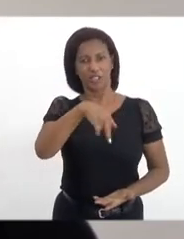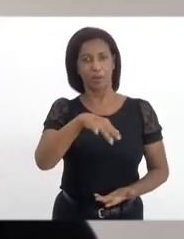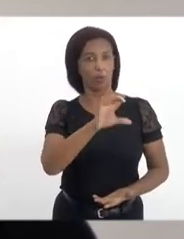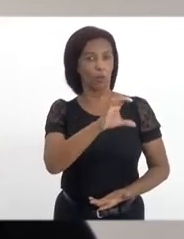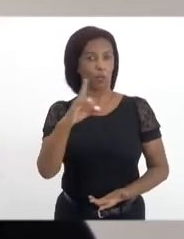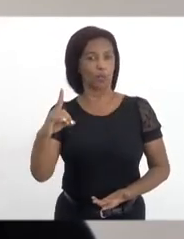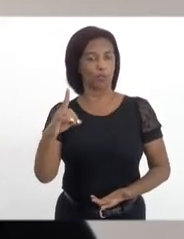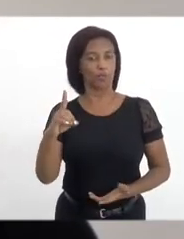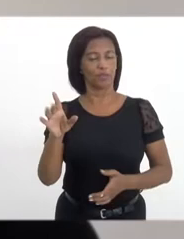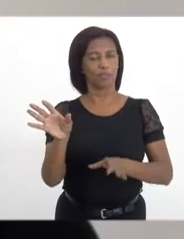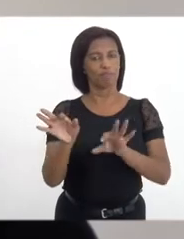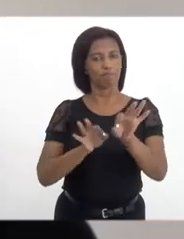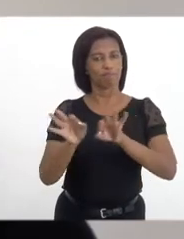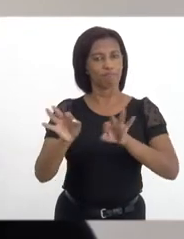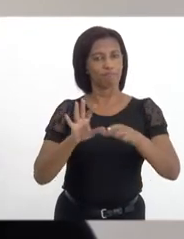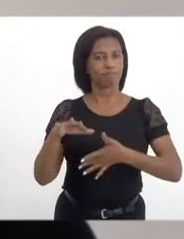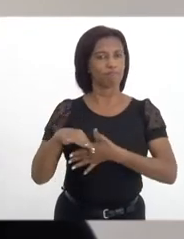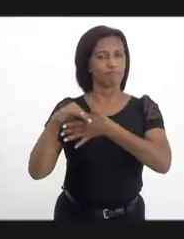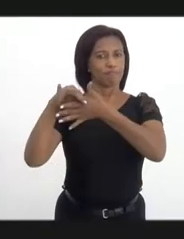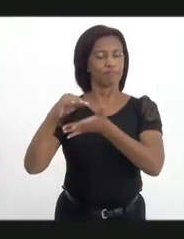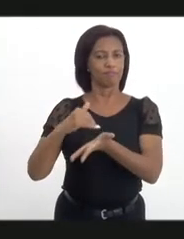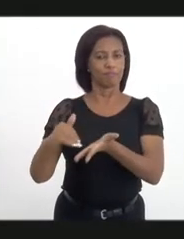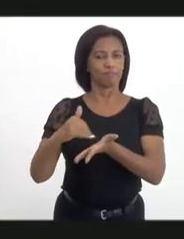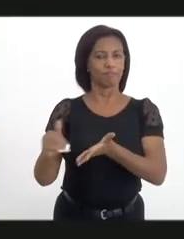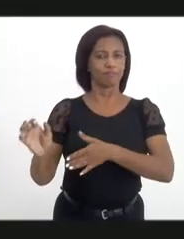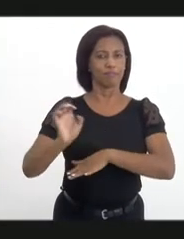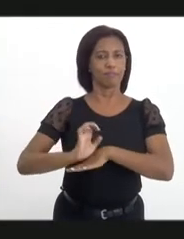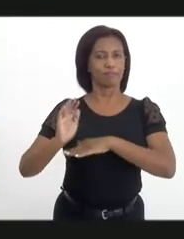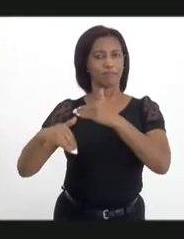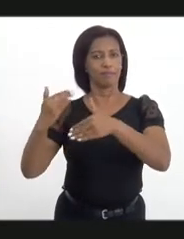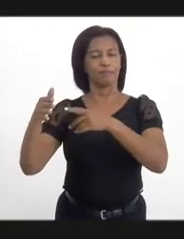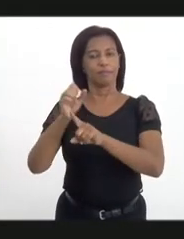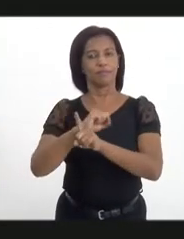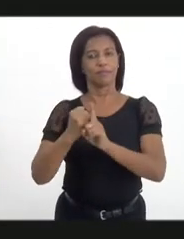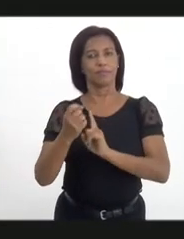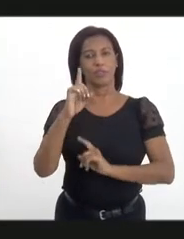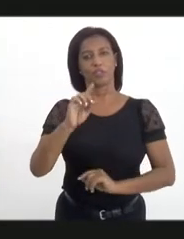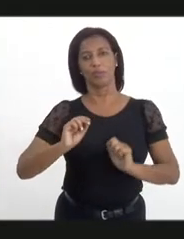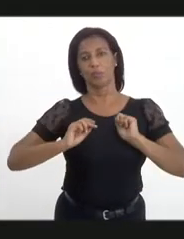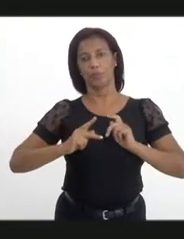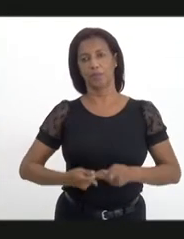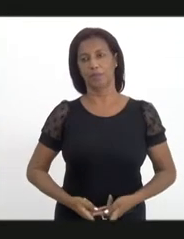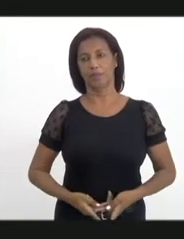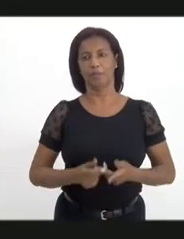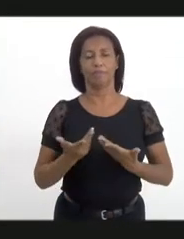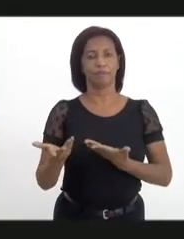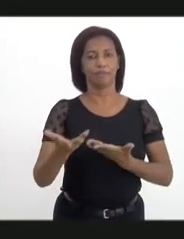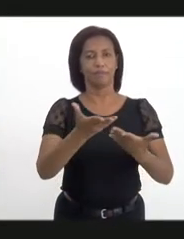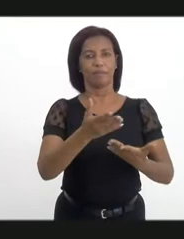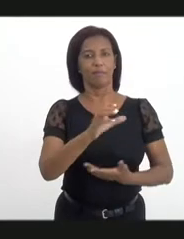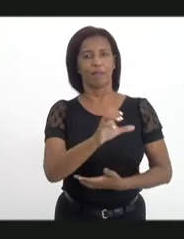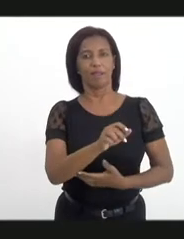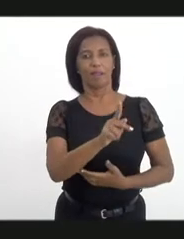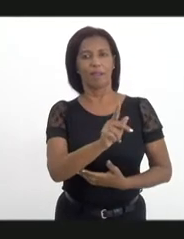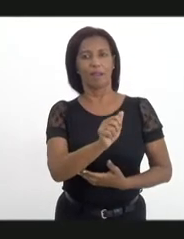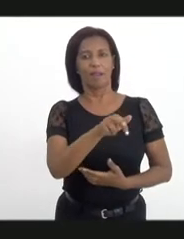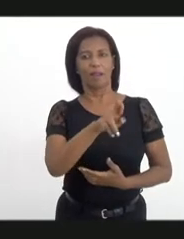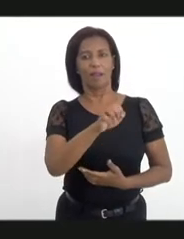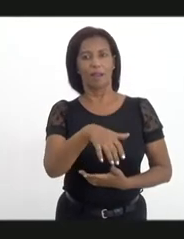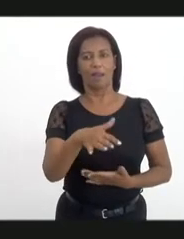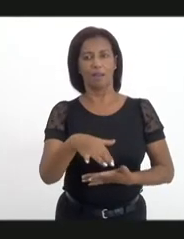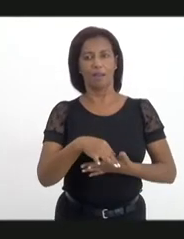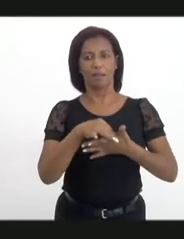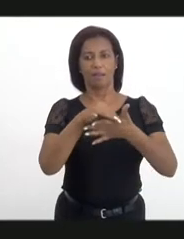coordenadora de projetos, representando a Secretaria de Estado de Desenvolvimento Social e Direitos Humanos. A senhora Karen, ela que é